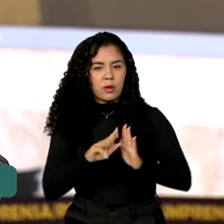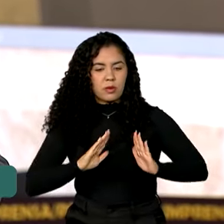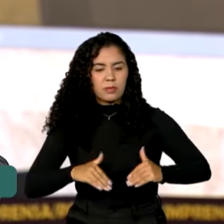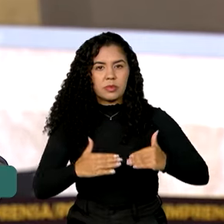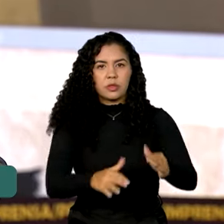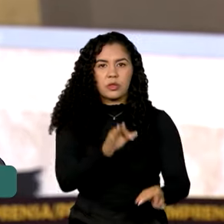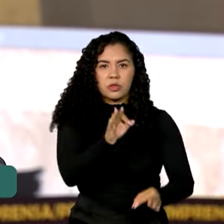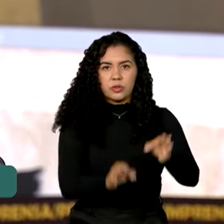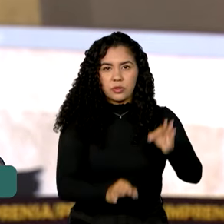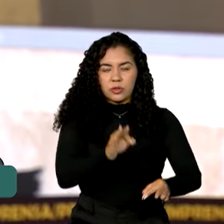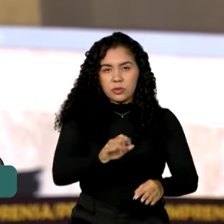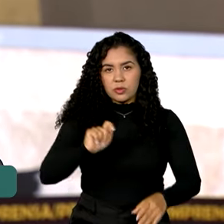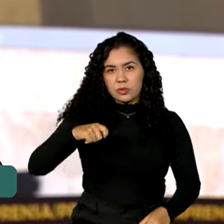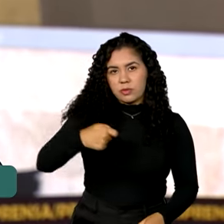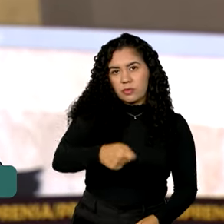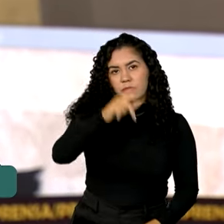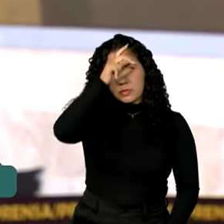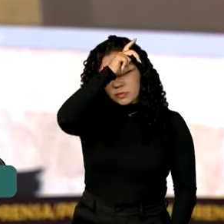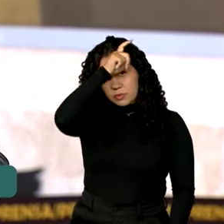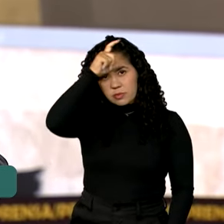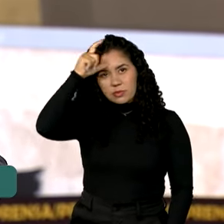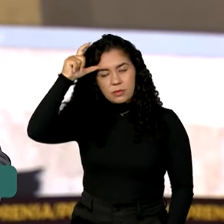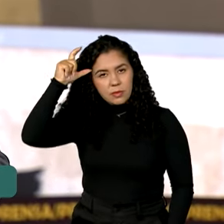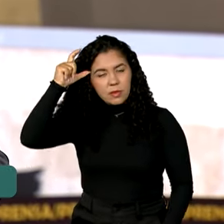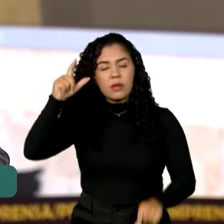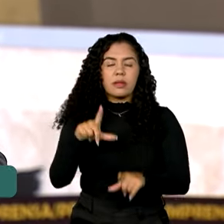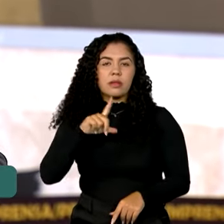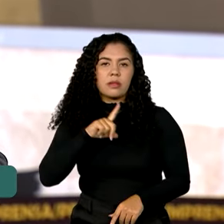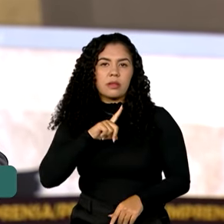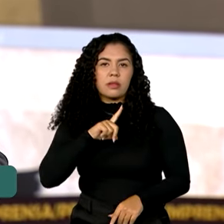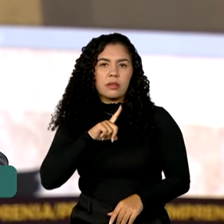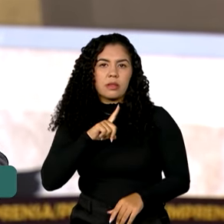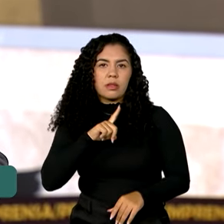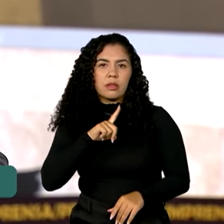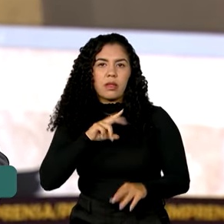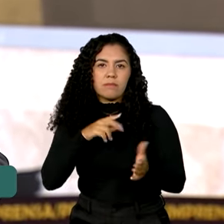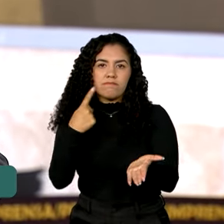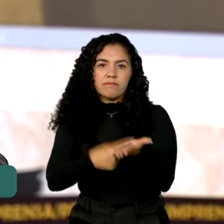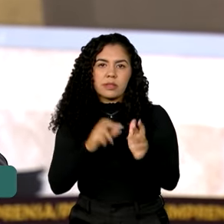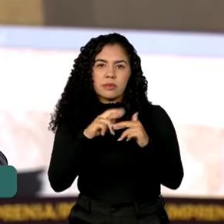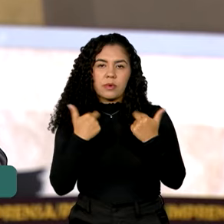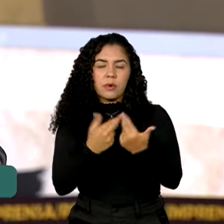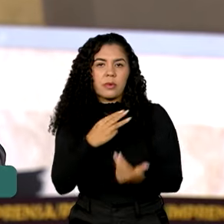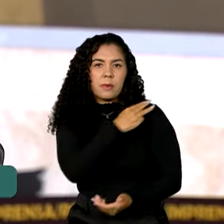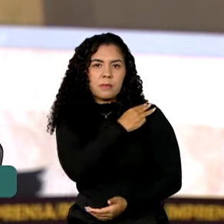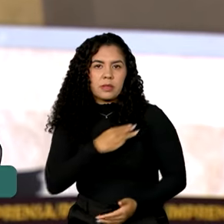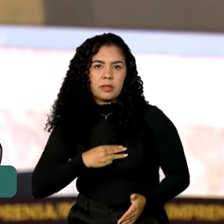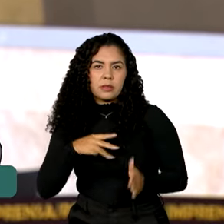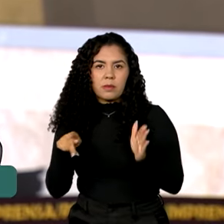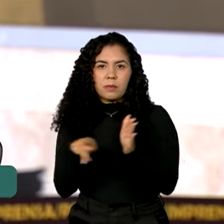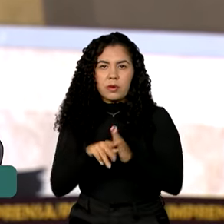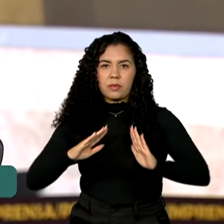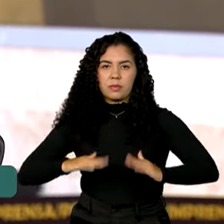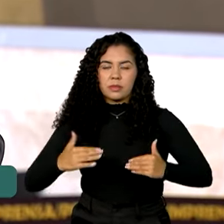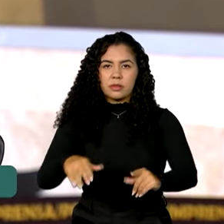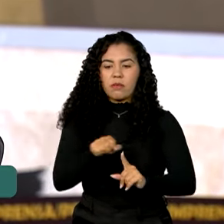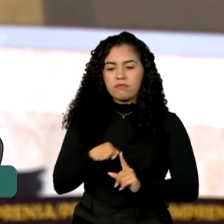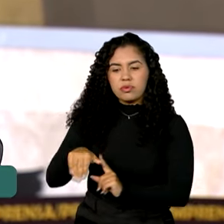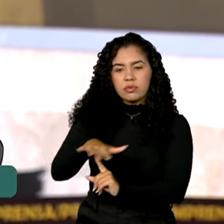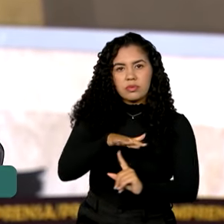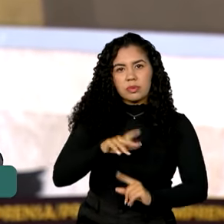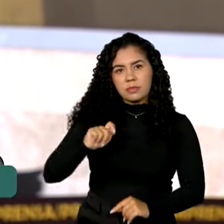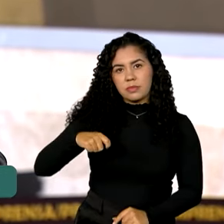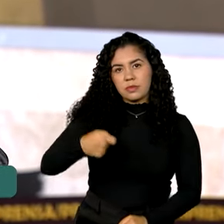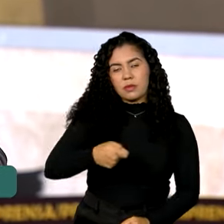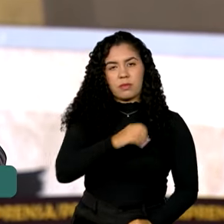Pública, Ricardo Lewandowski, e também o meio ambiente e mudança do clima, Marina Silva. Os dois